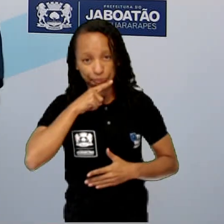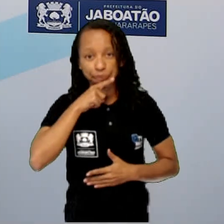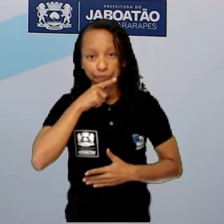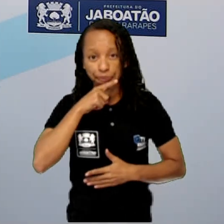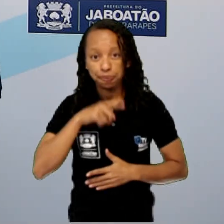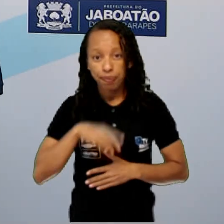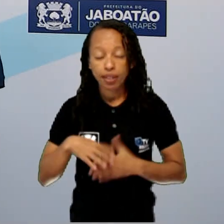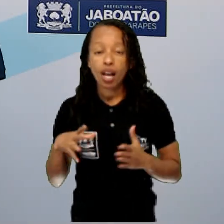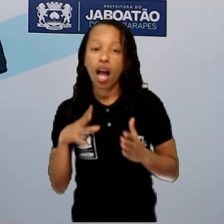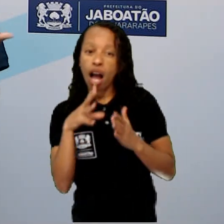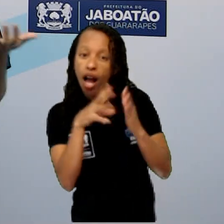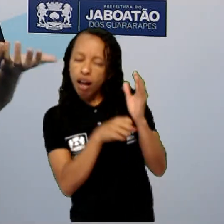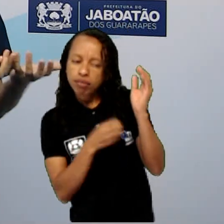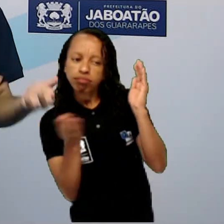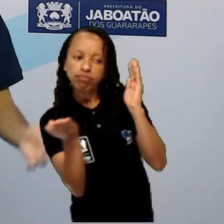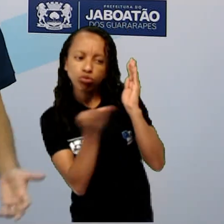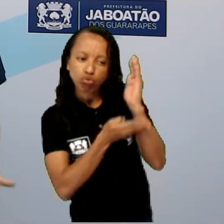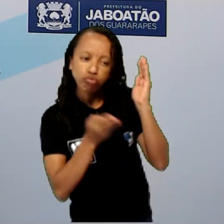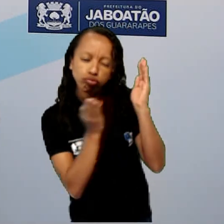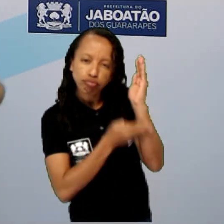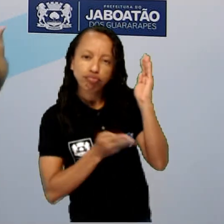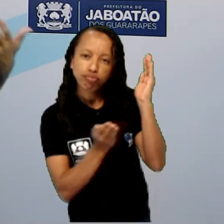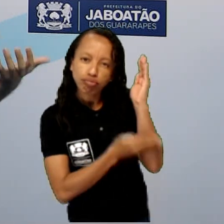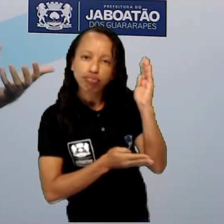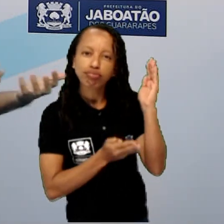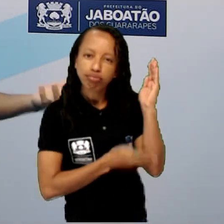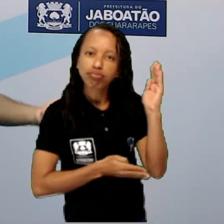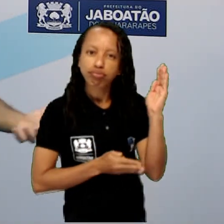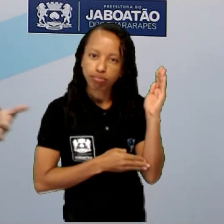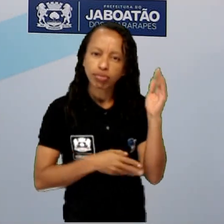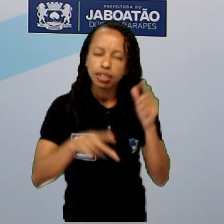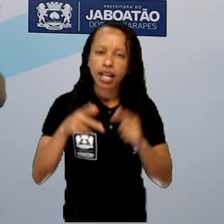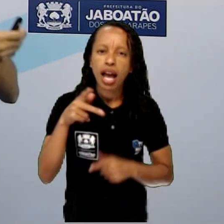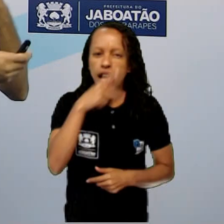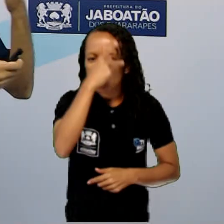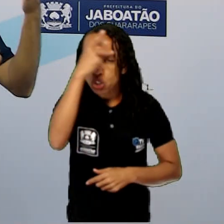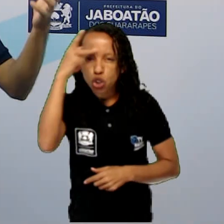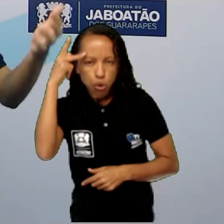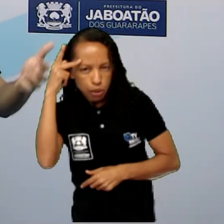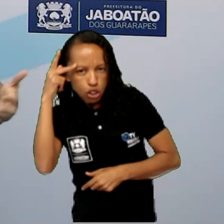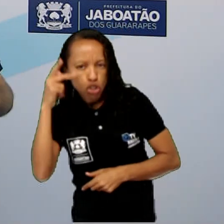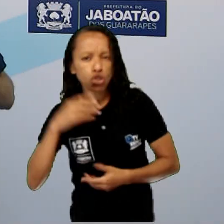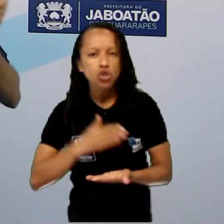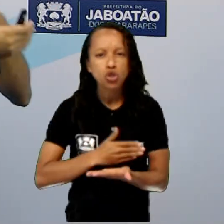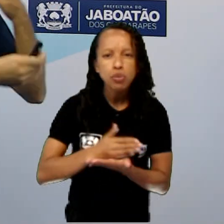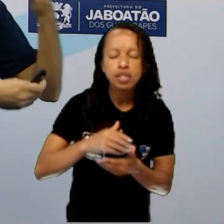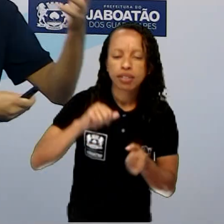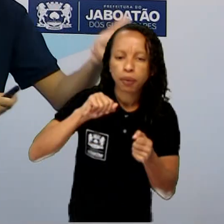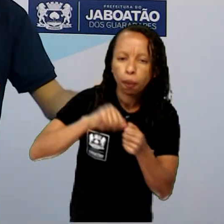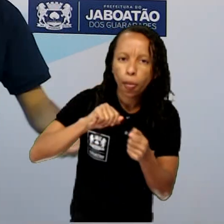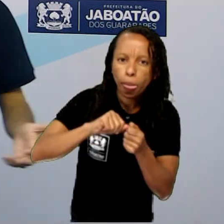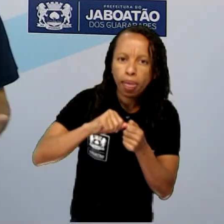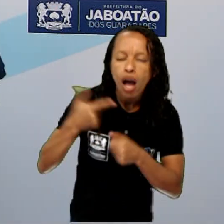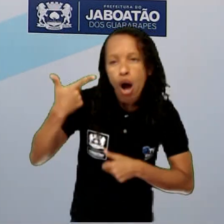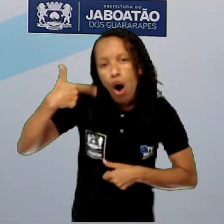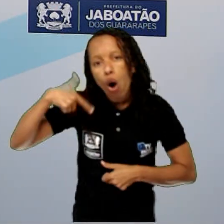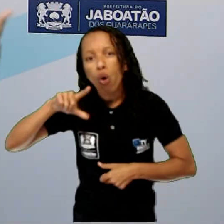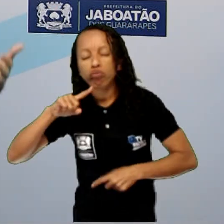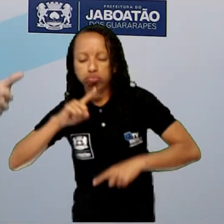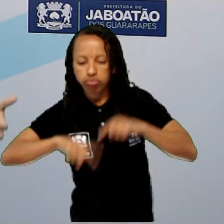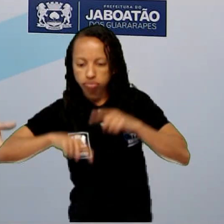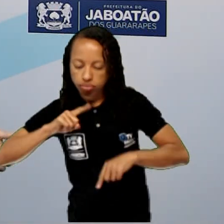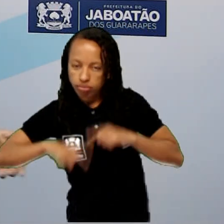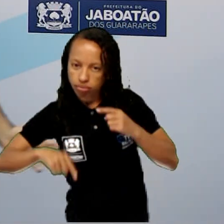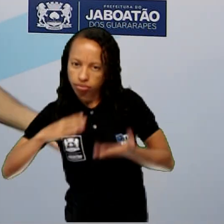colheita da cana de açúcar, essas pessoas começaram a fazer, fabricar outros produtos a partir da cana de